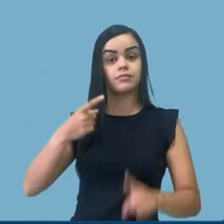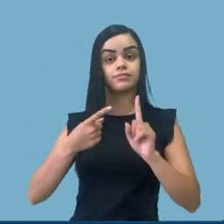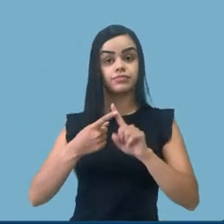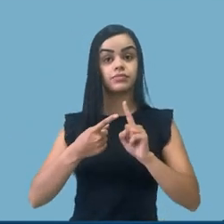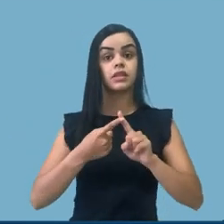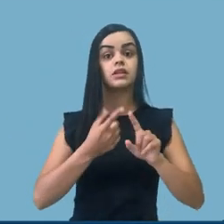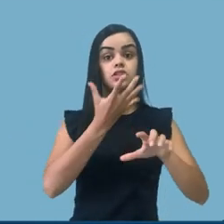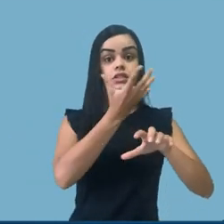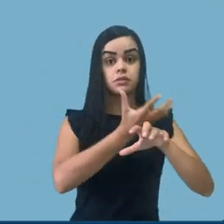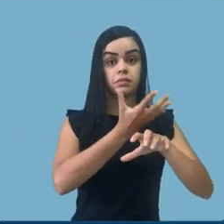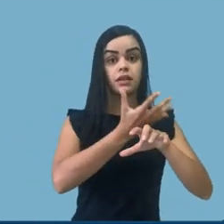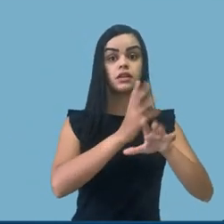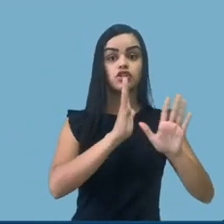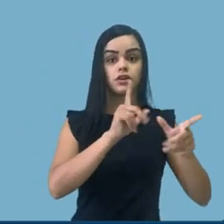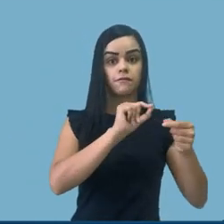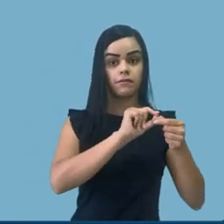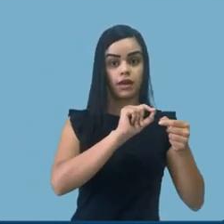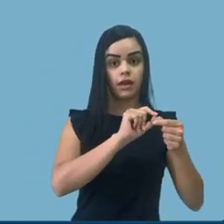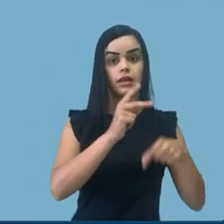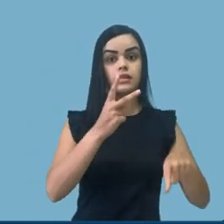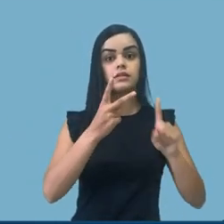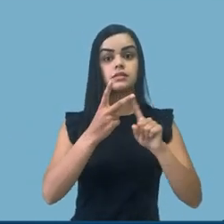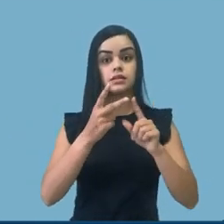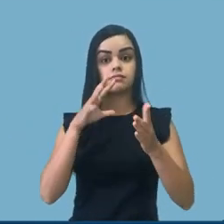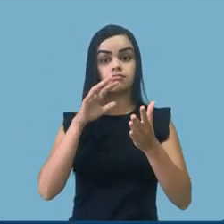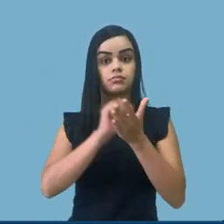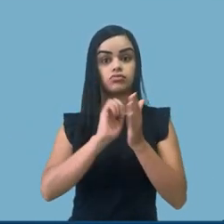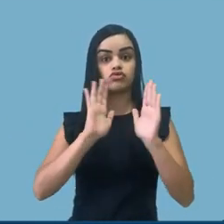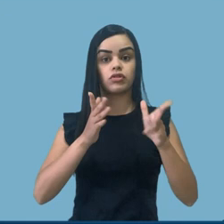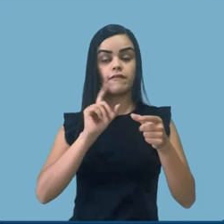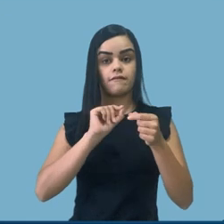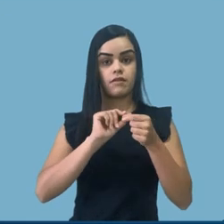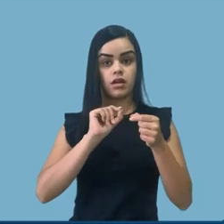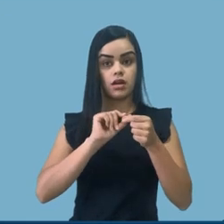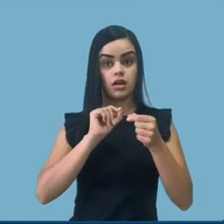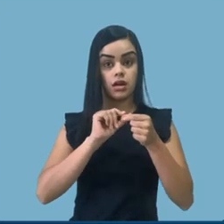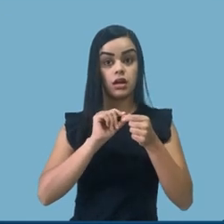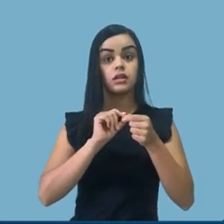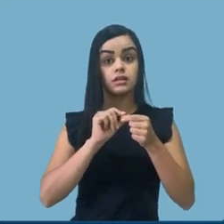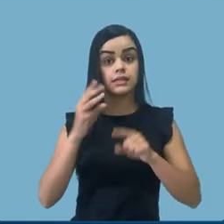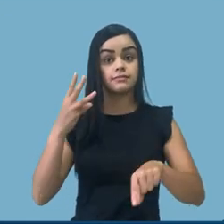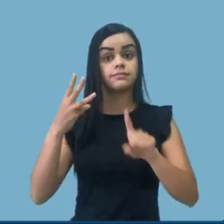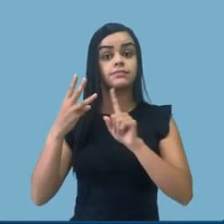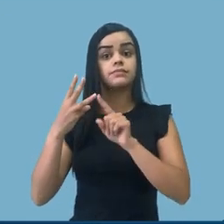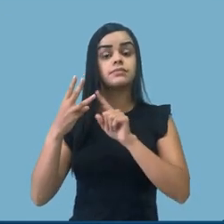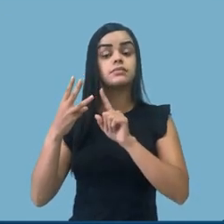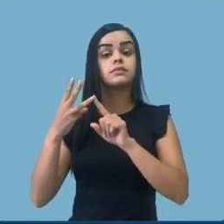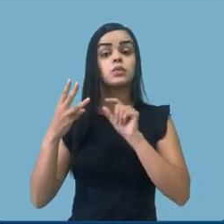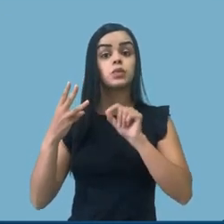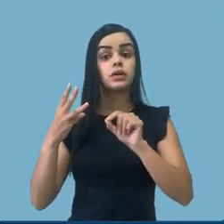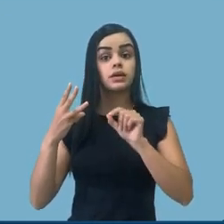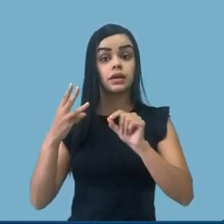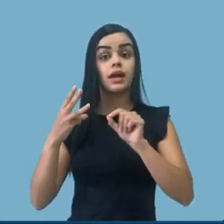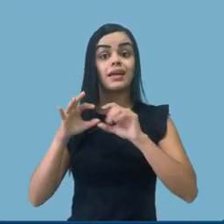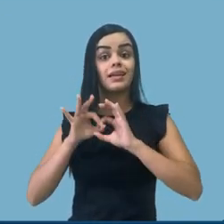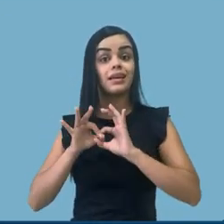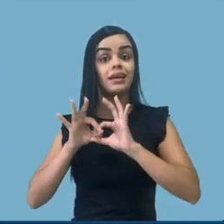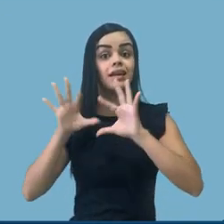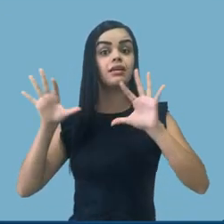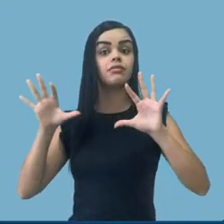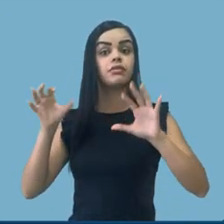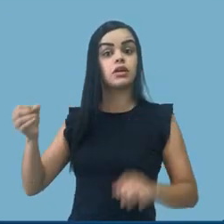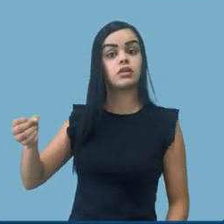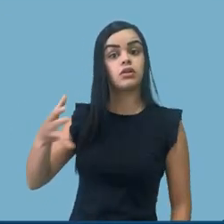disciplinas já ofertadas e as matrículas já efetuadas no início de 2020 e a garantia da liberdade para a oferta de